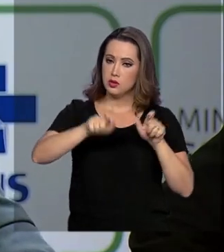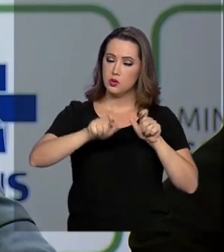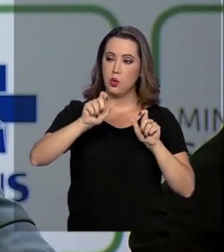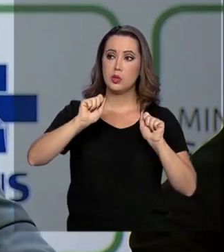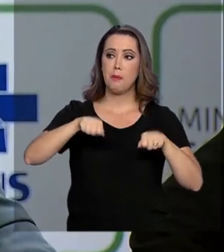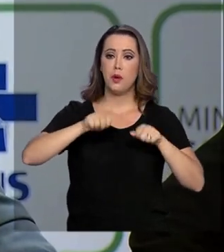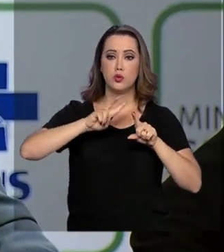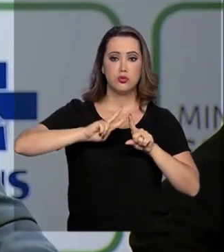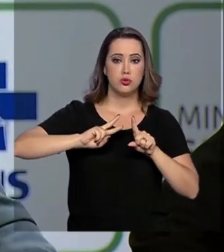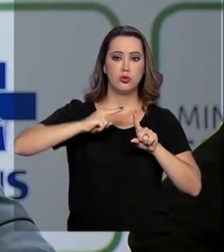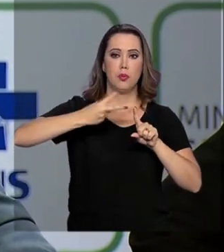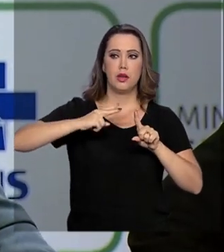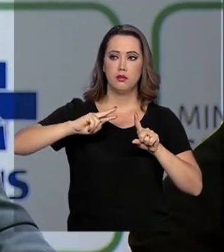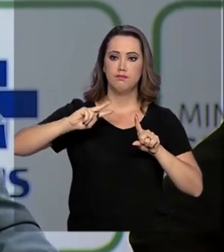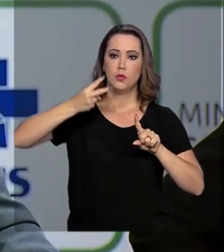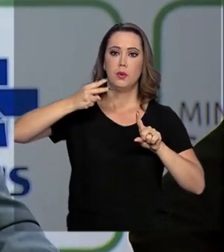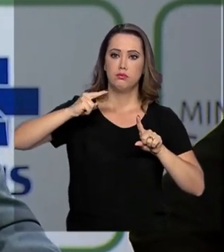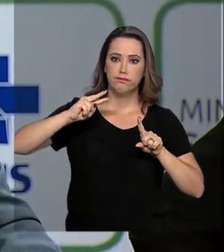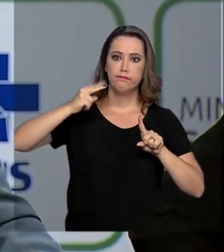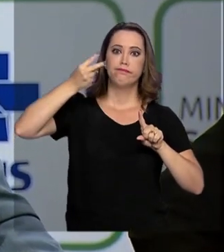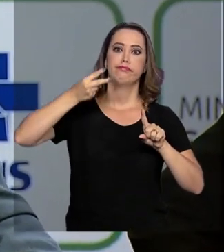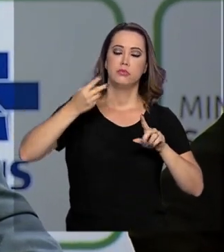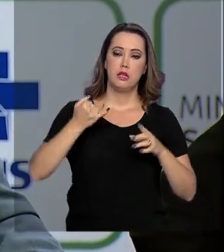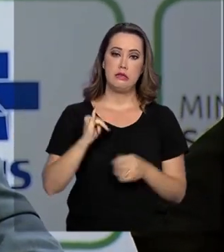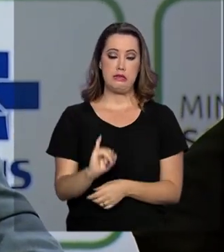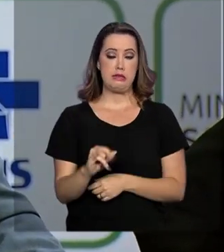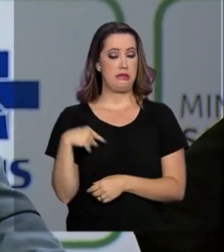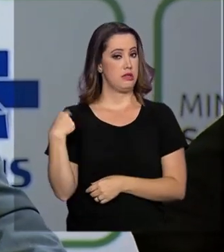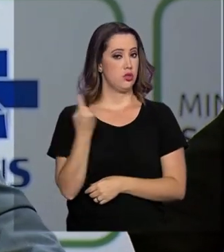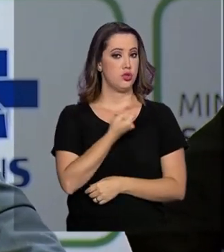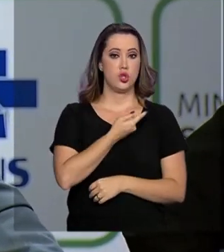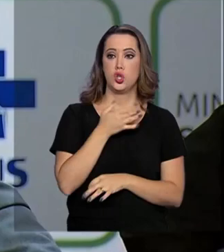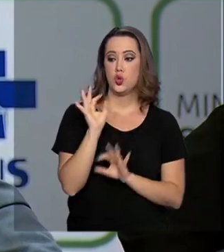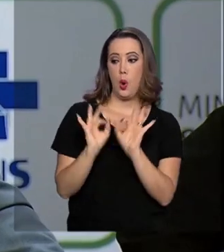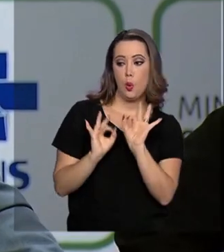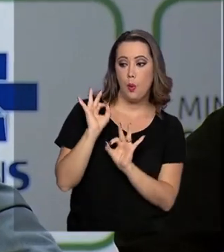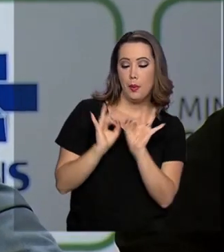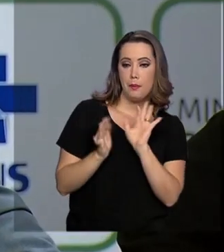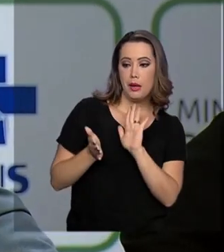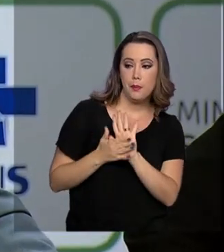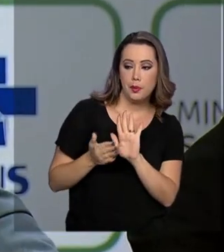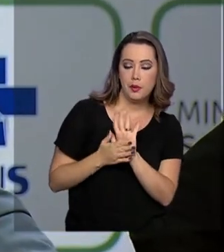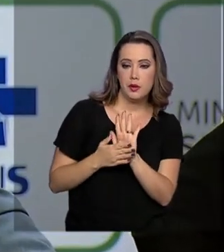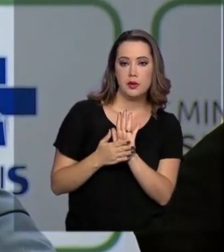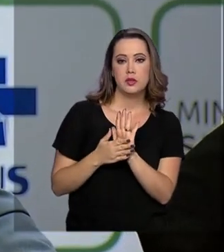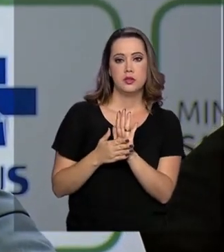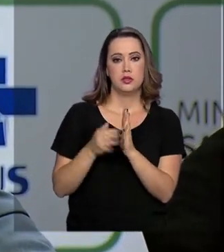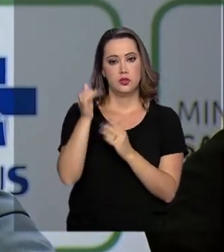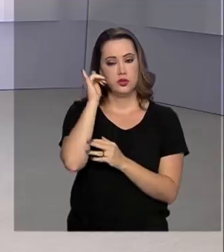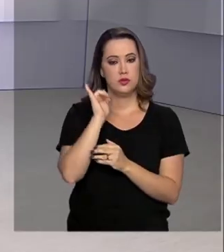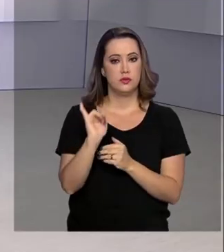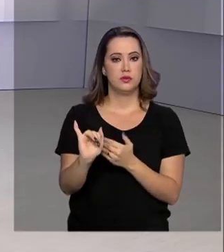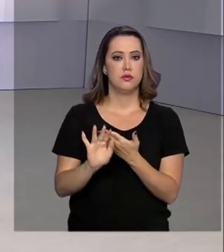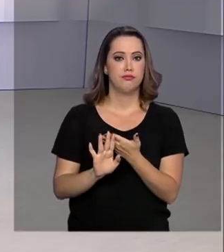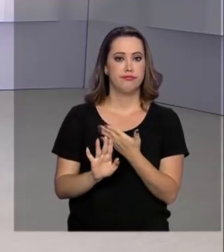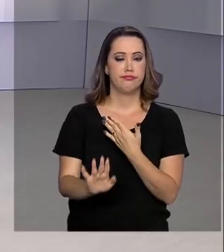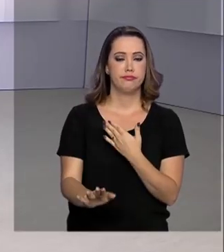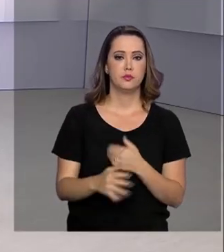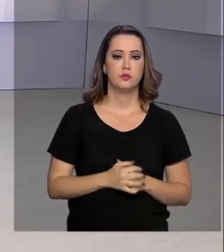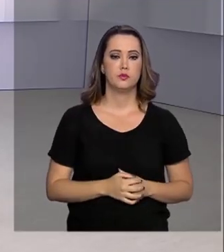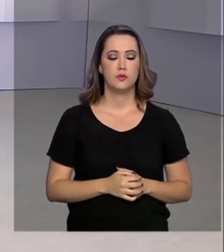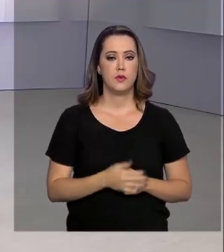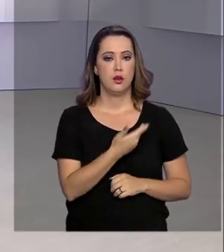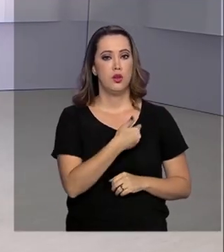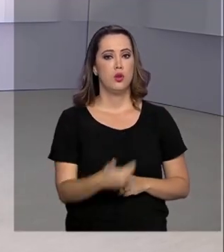dobrar se nós não adotarmos nenhuma medida proposta de não farmacológica. E o